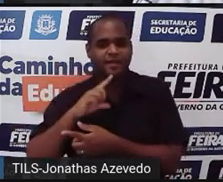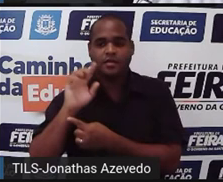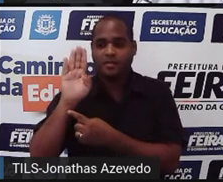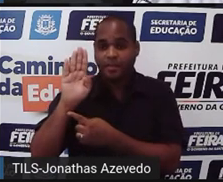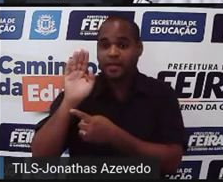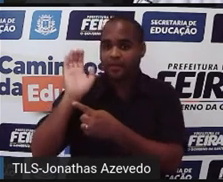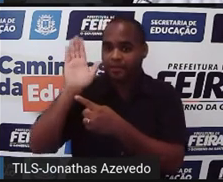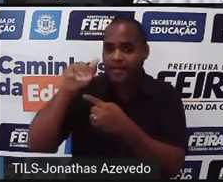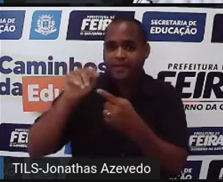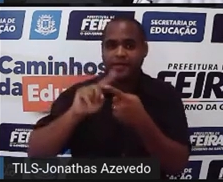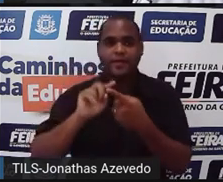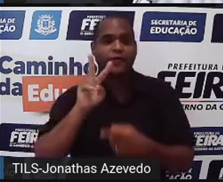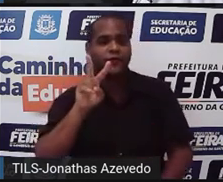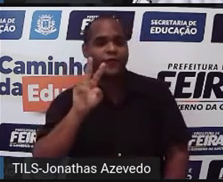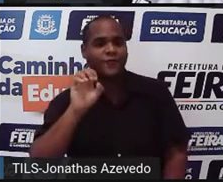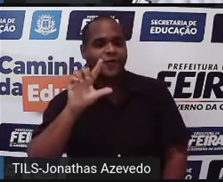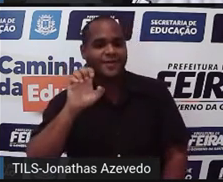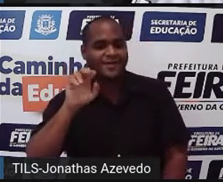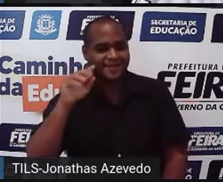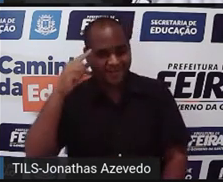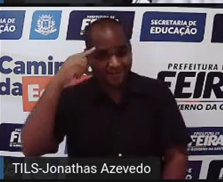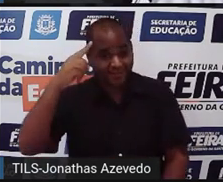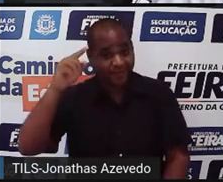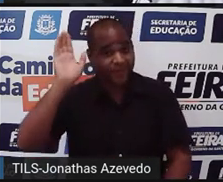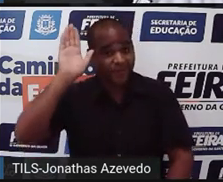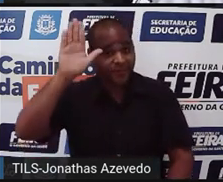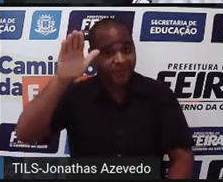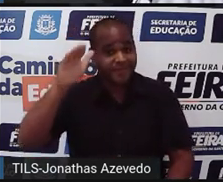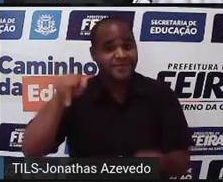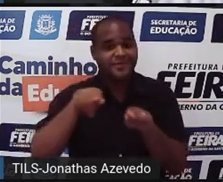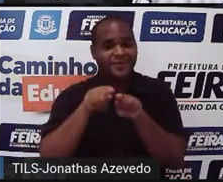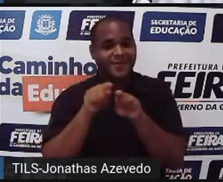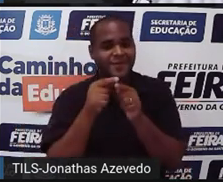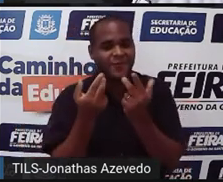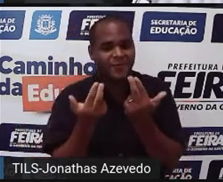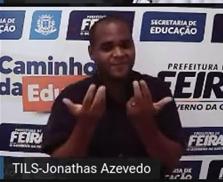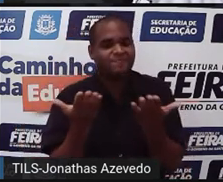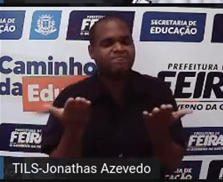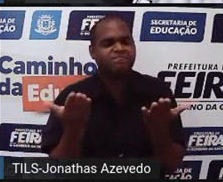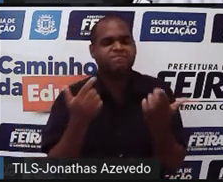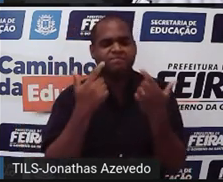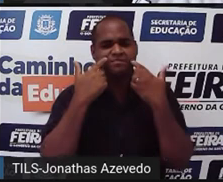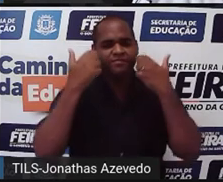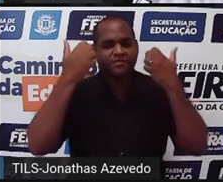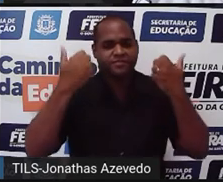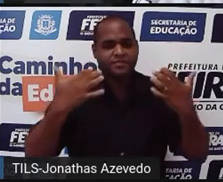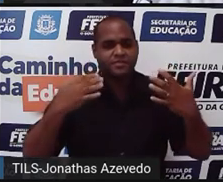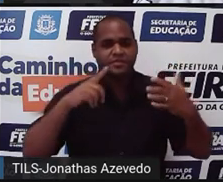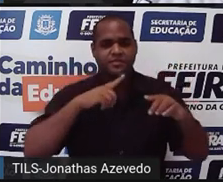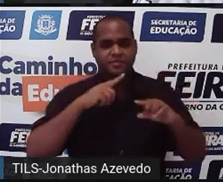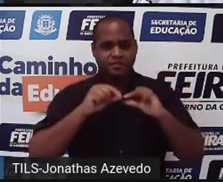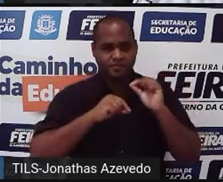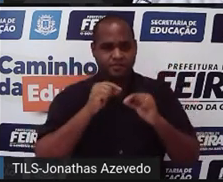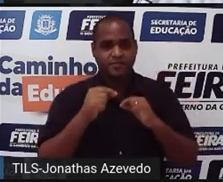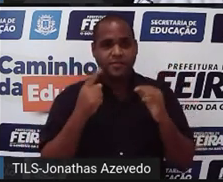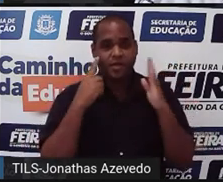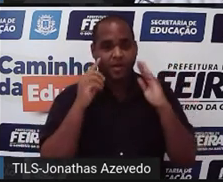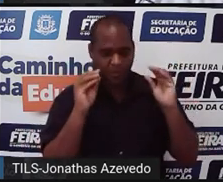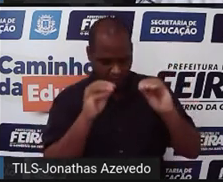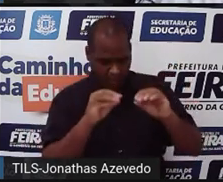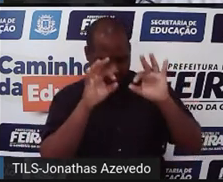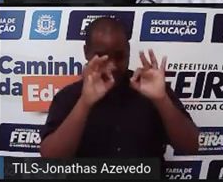basquete e o V de vôlei. Tá? Então vamos ali colocando direitinho olha só